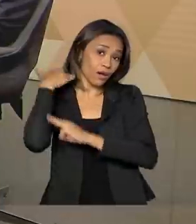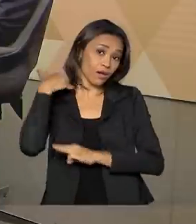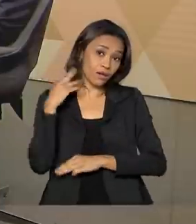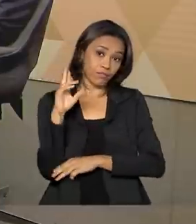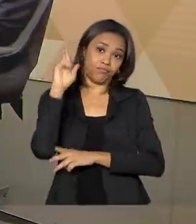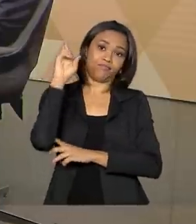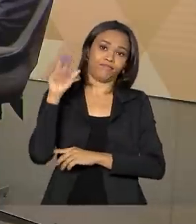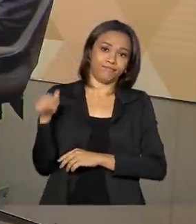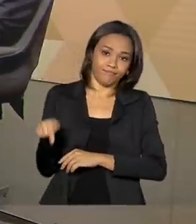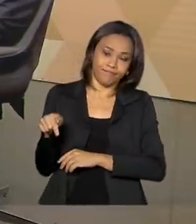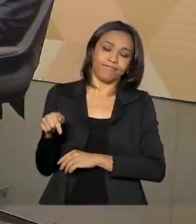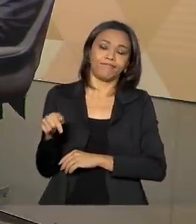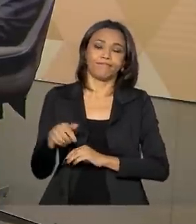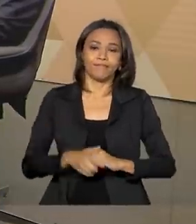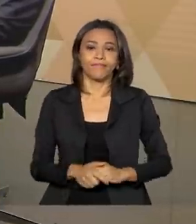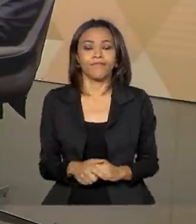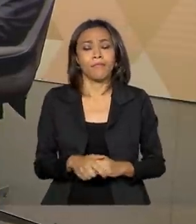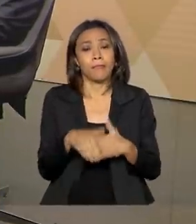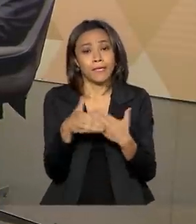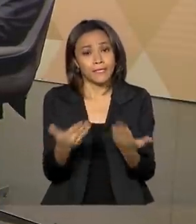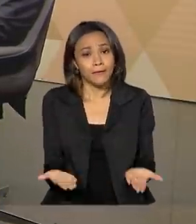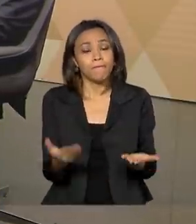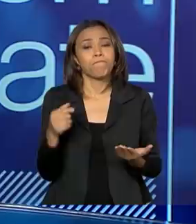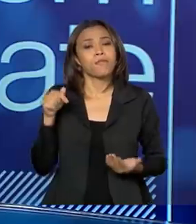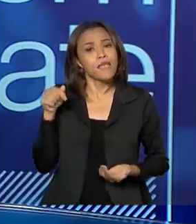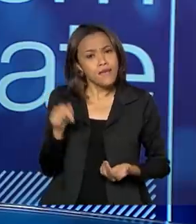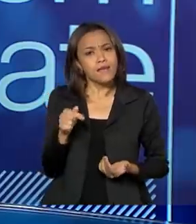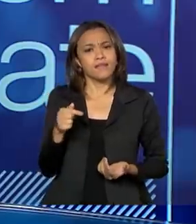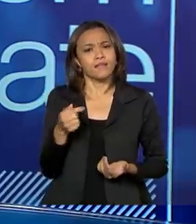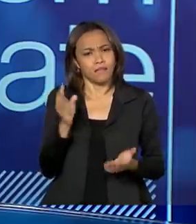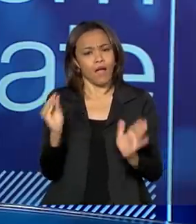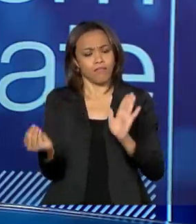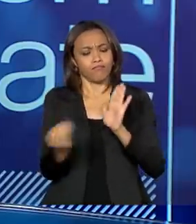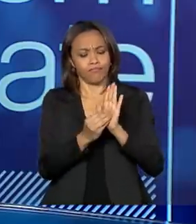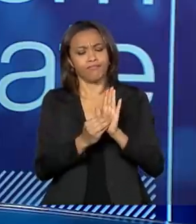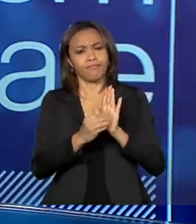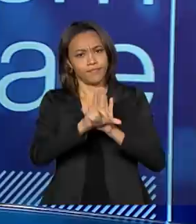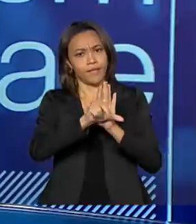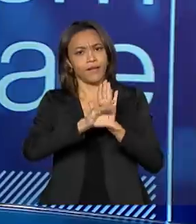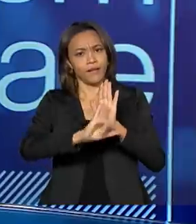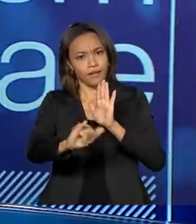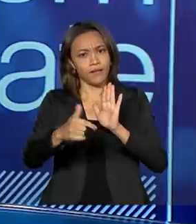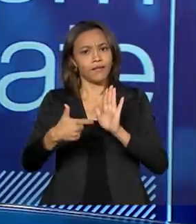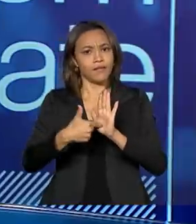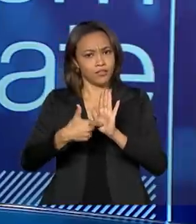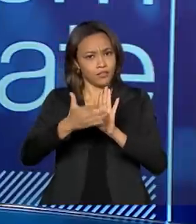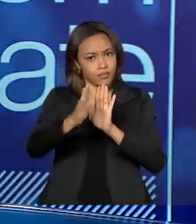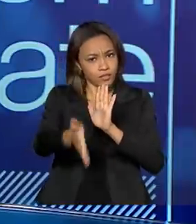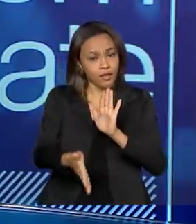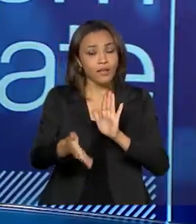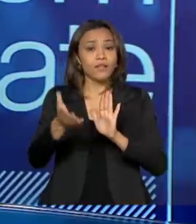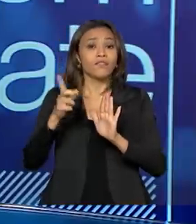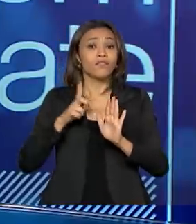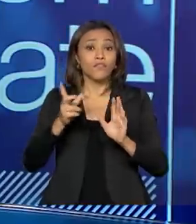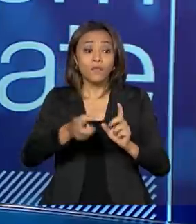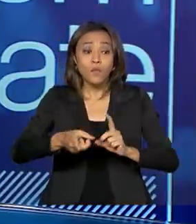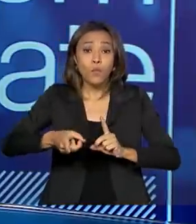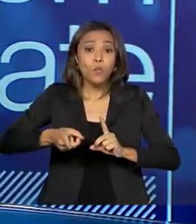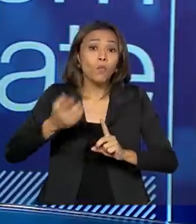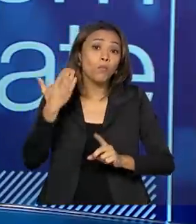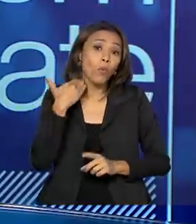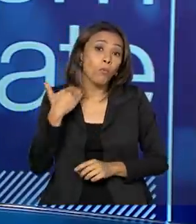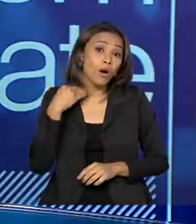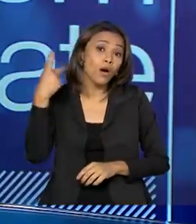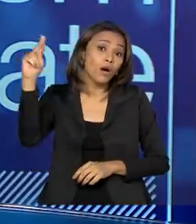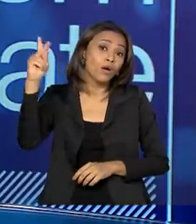dirigidos para a Senad. Então, essa previsão já está na lei e foi feita uma venda para o Banco of America, nos Estados Unidos,